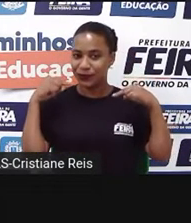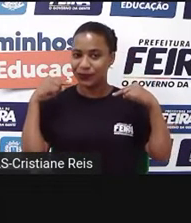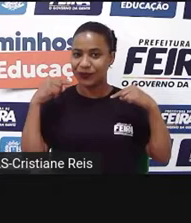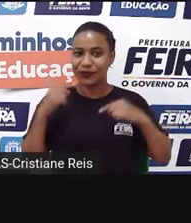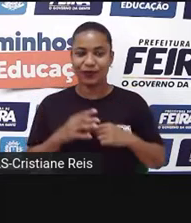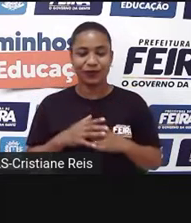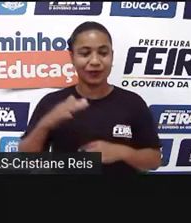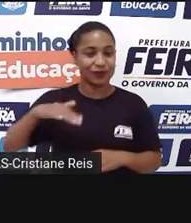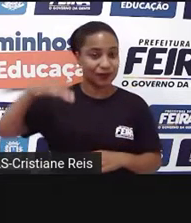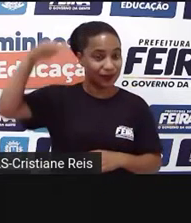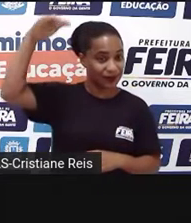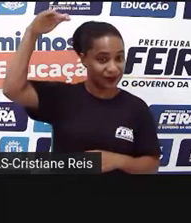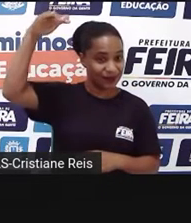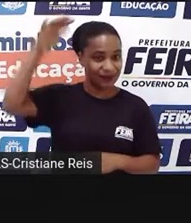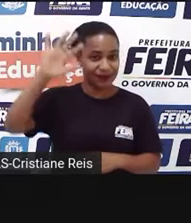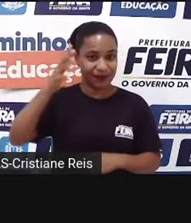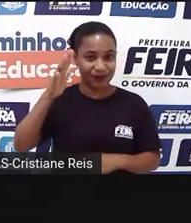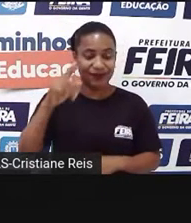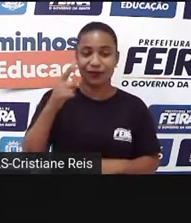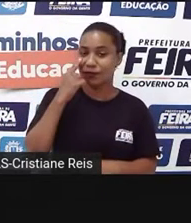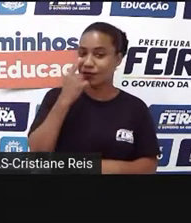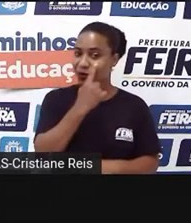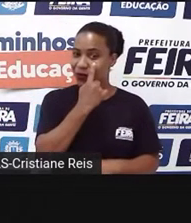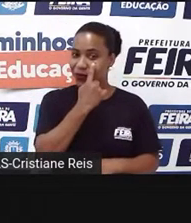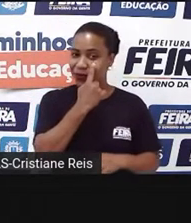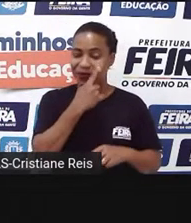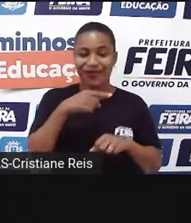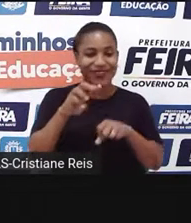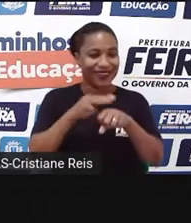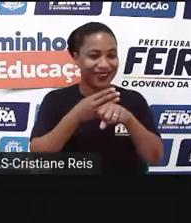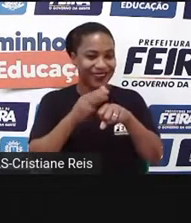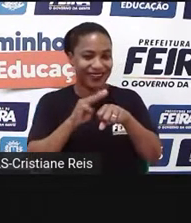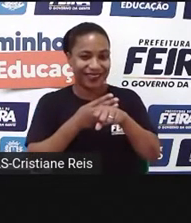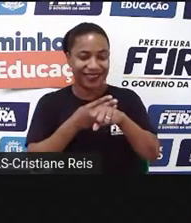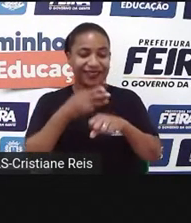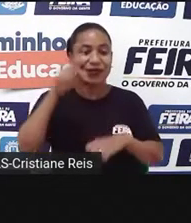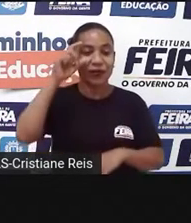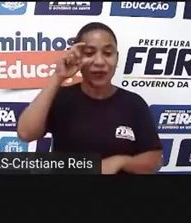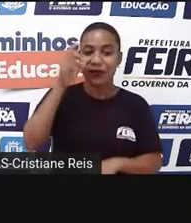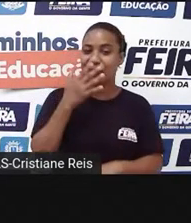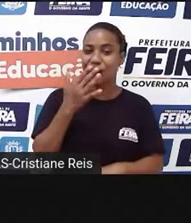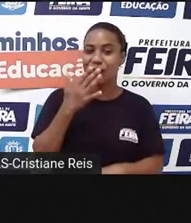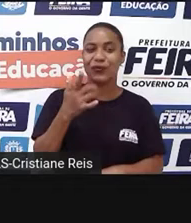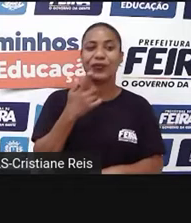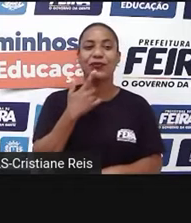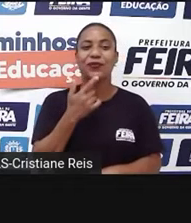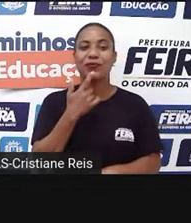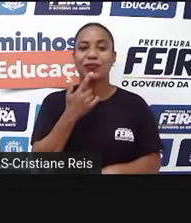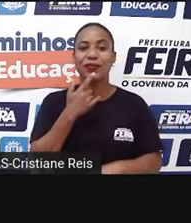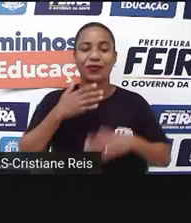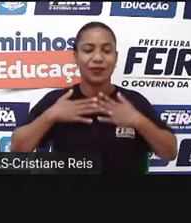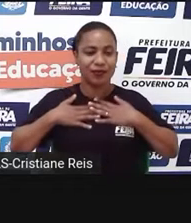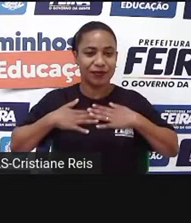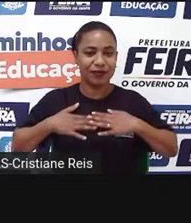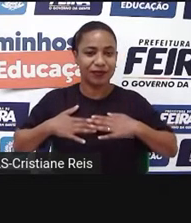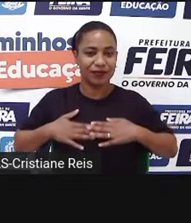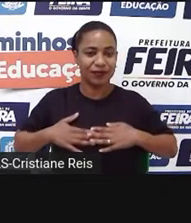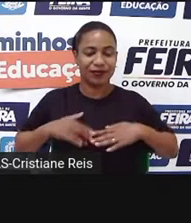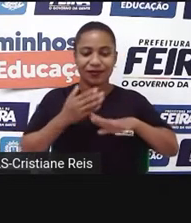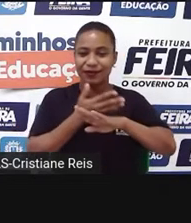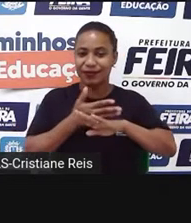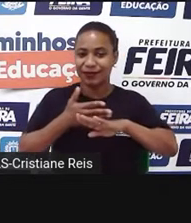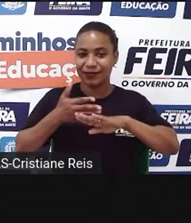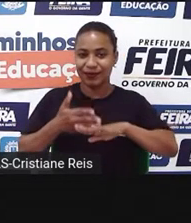Minha estatura é média, meus olhos são castanhos, eu uso óculos com haste vermelha. Hoje estou vestindo uma blusa